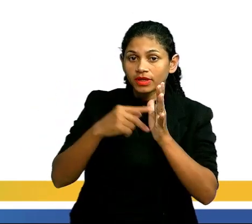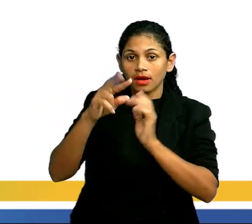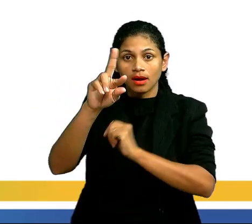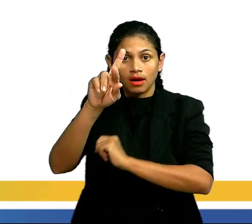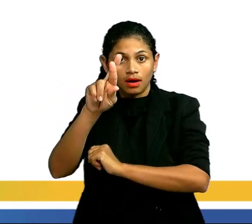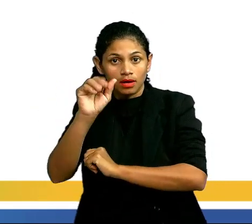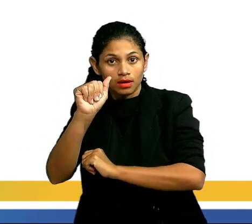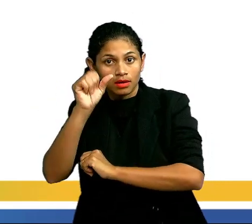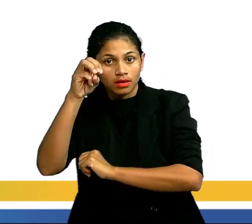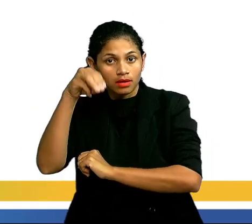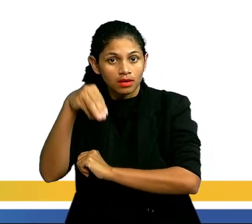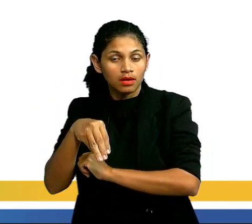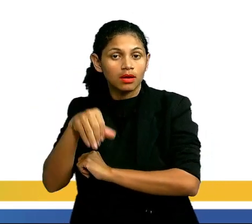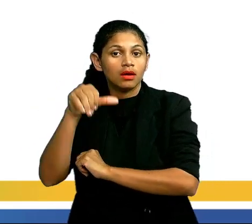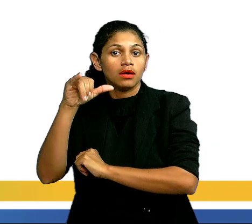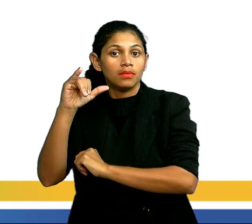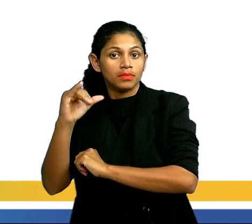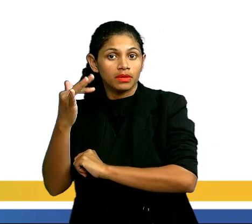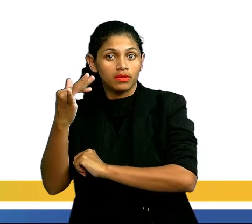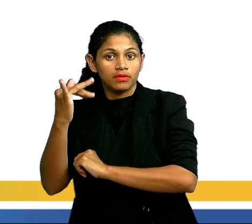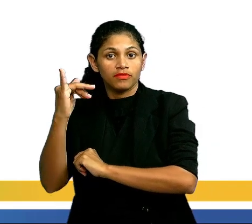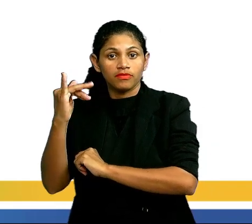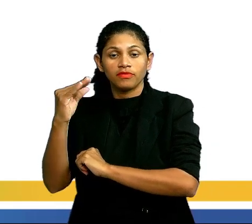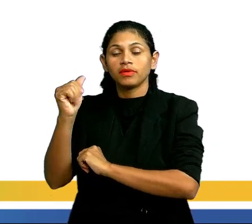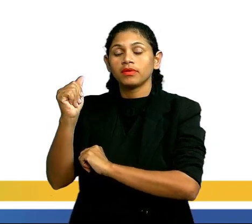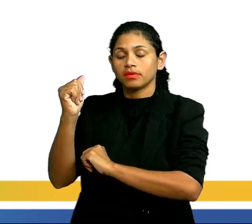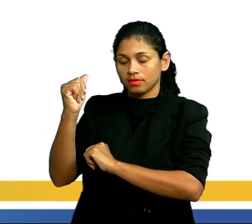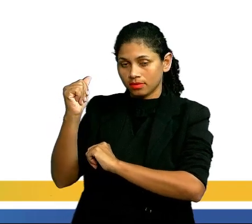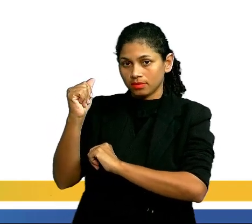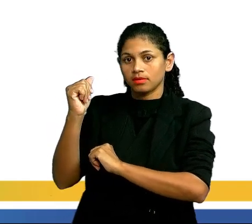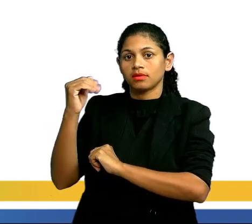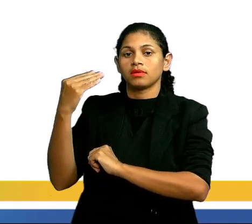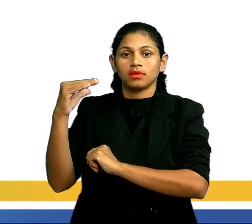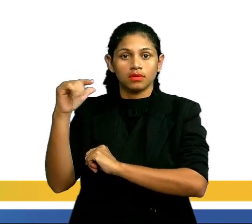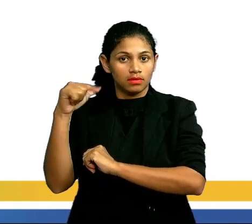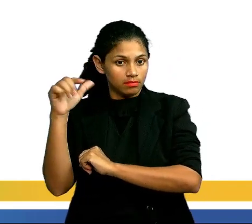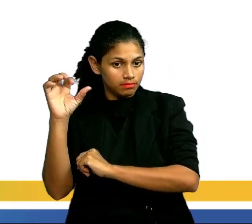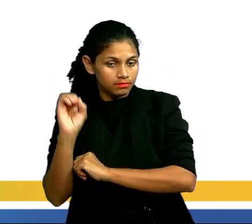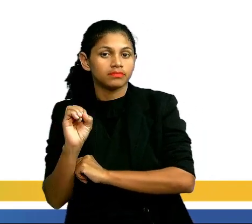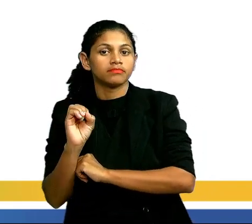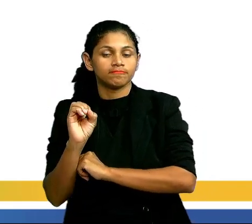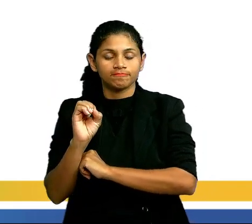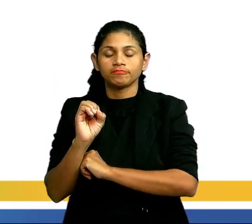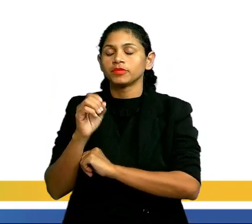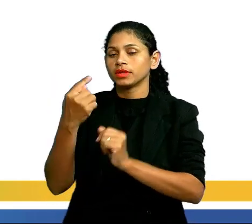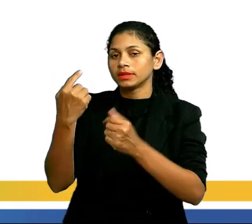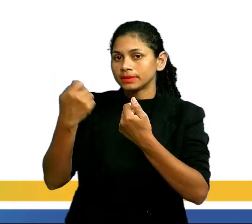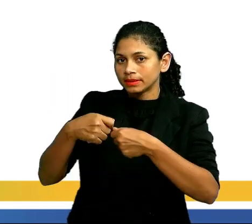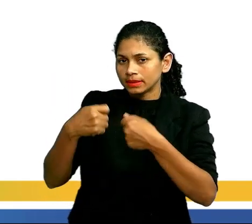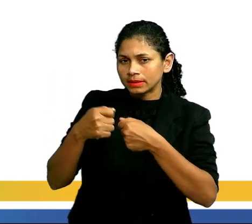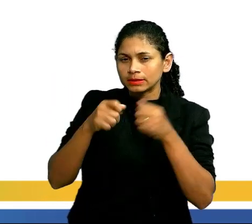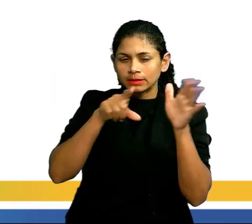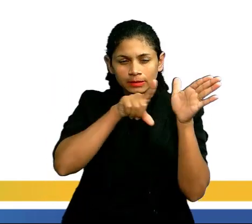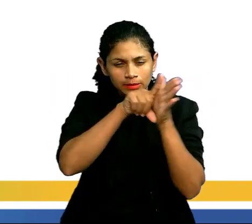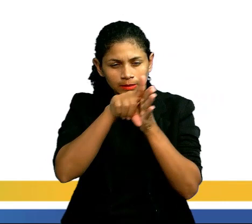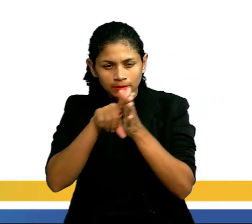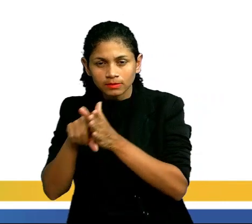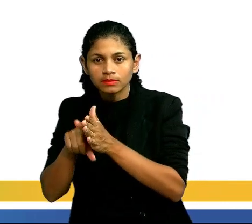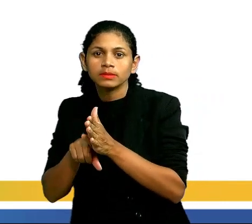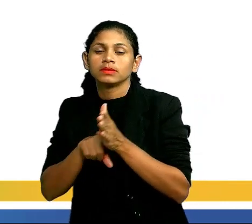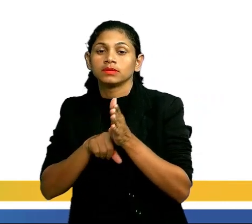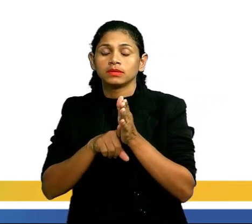de um todo, tá, pessoal? É necessário que você faça uma observação para ver se esse carbono que está na